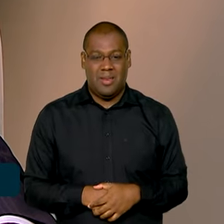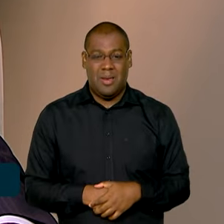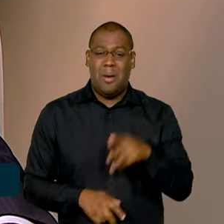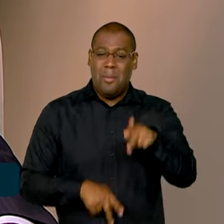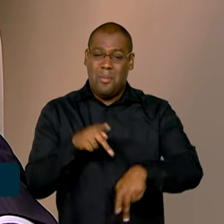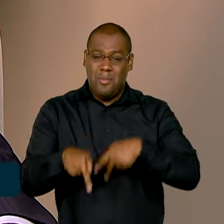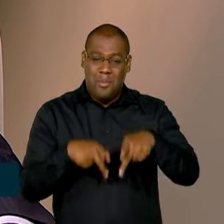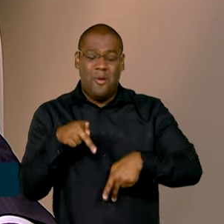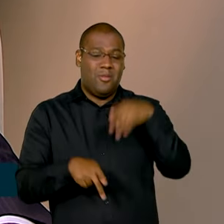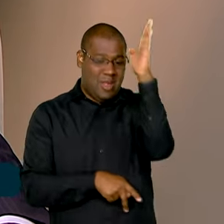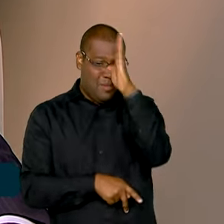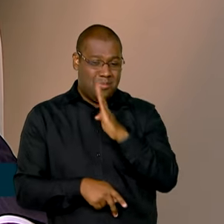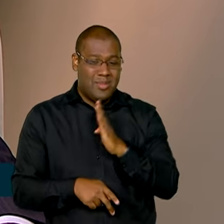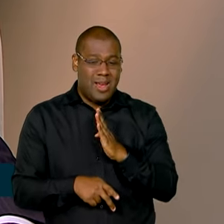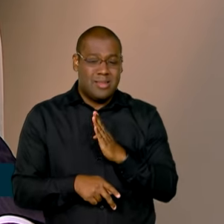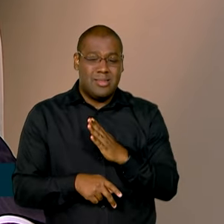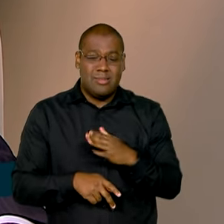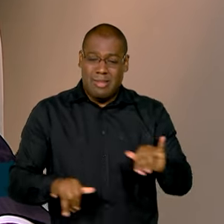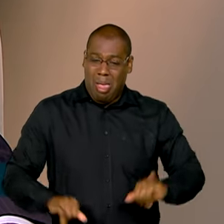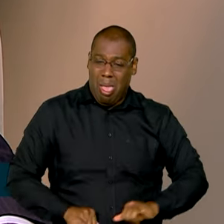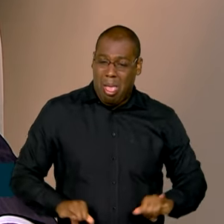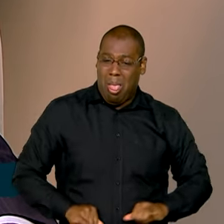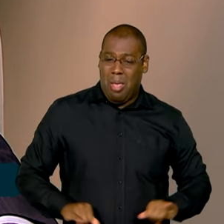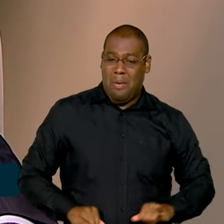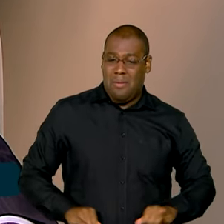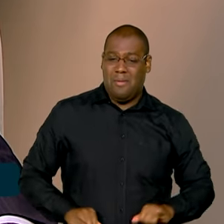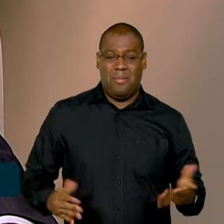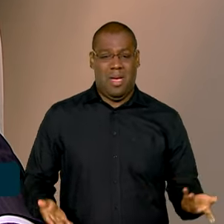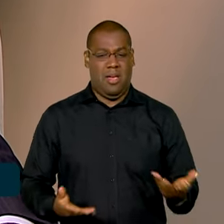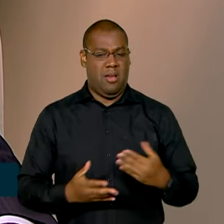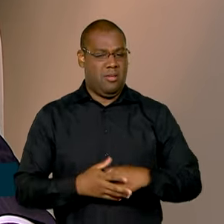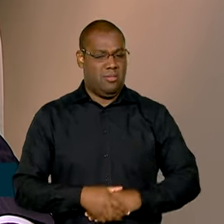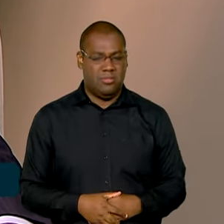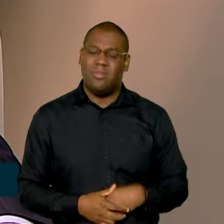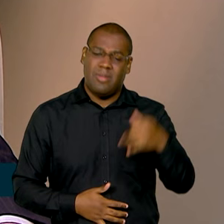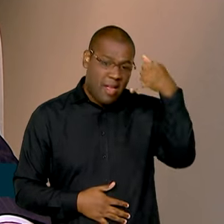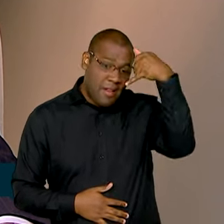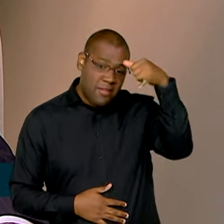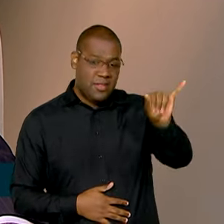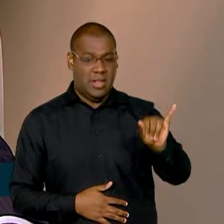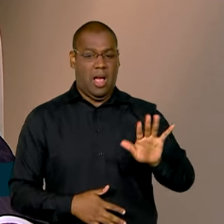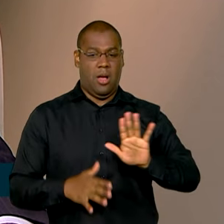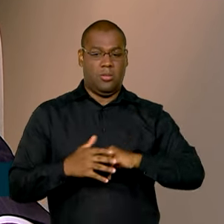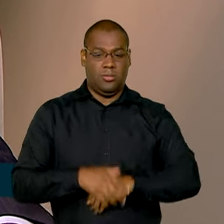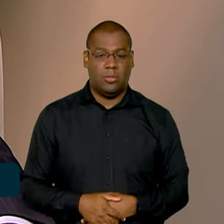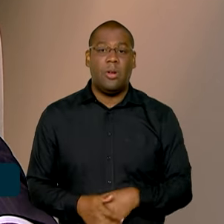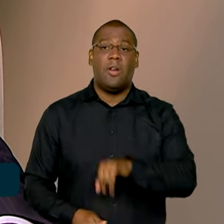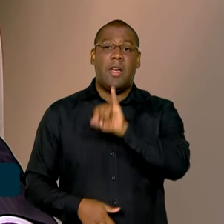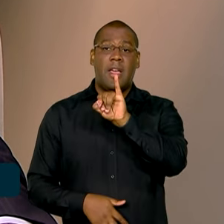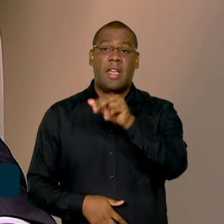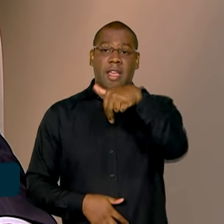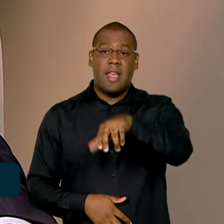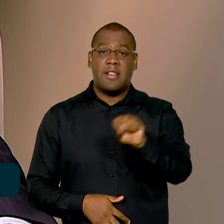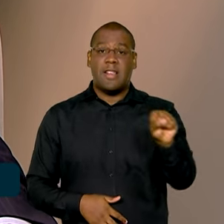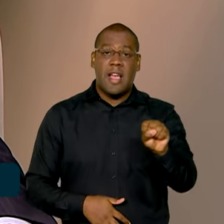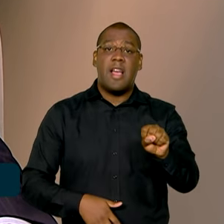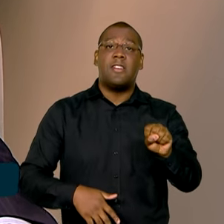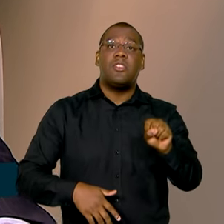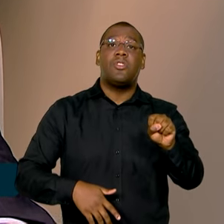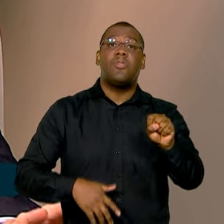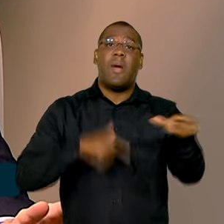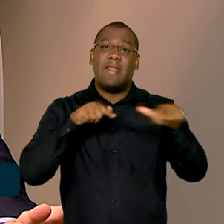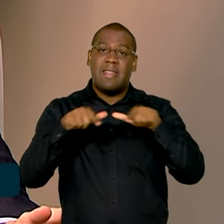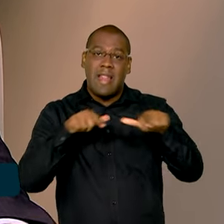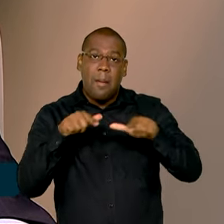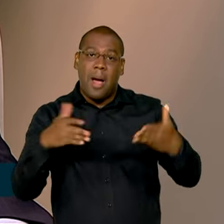Parece uma sanfona. Está ruim, aí agora põe gente para fazer. Nós temos que deixar o INSS de uma forma que ele preste um serviço de